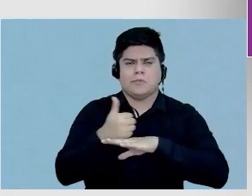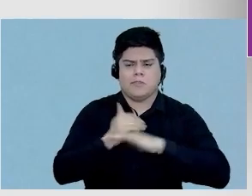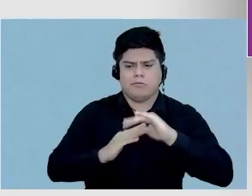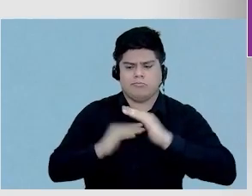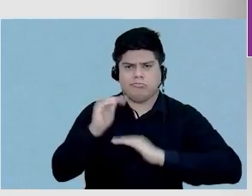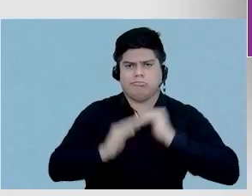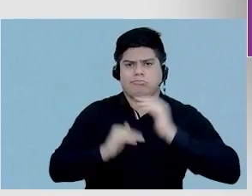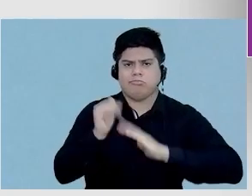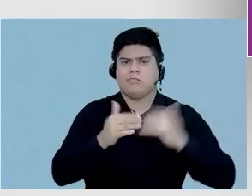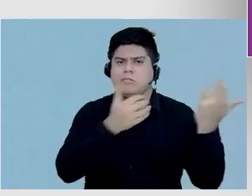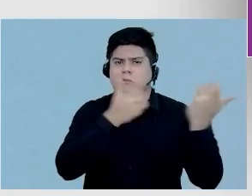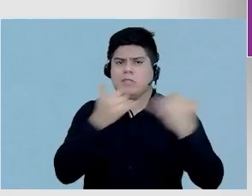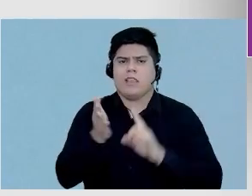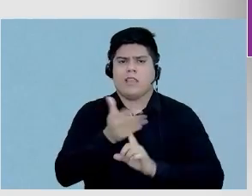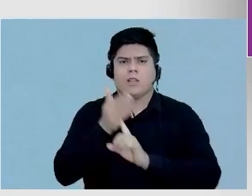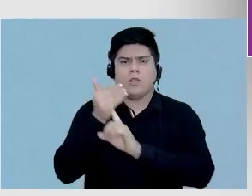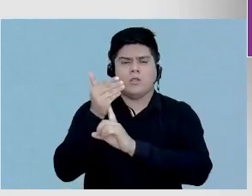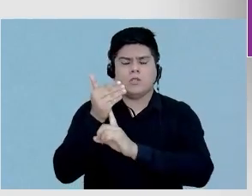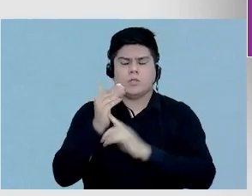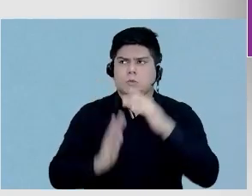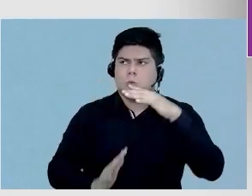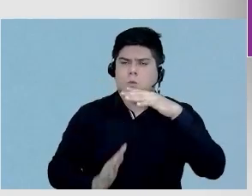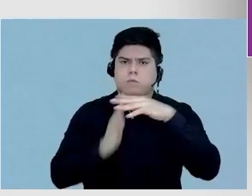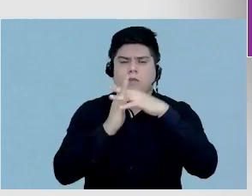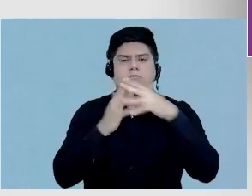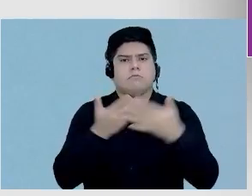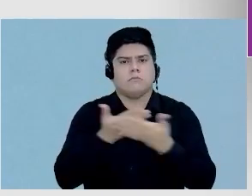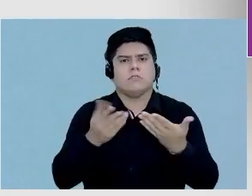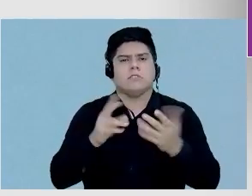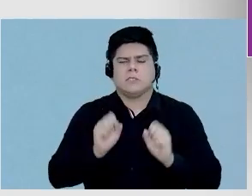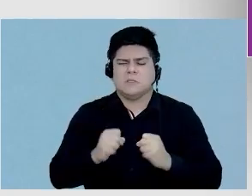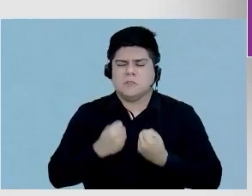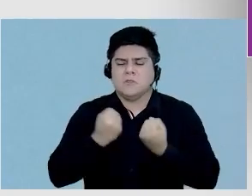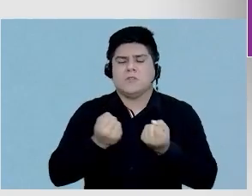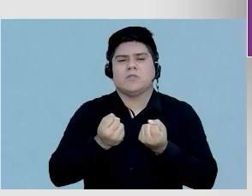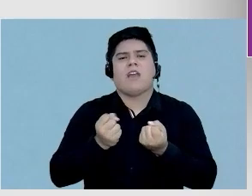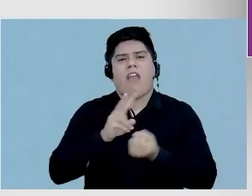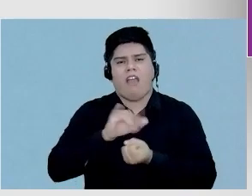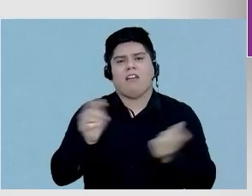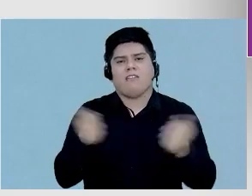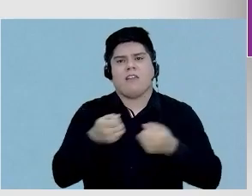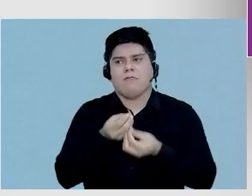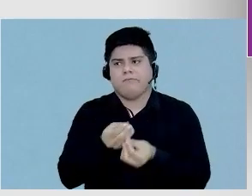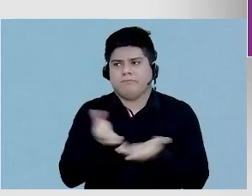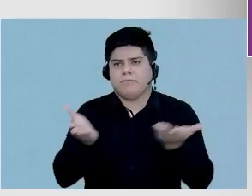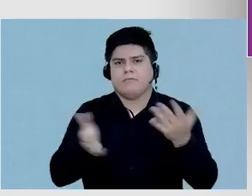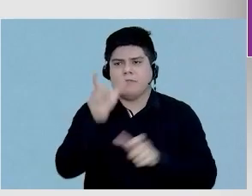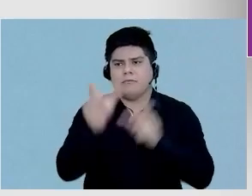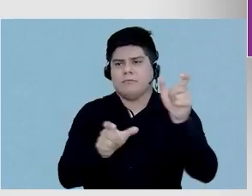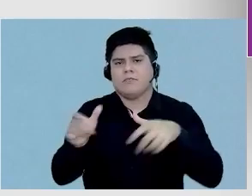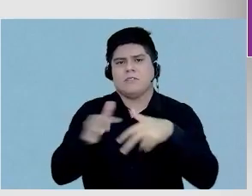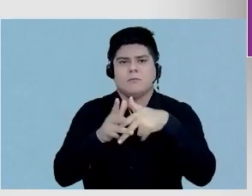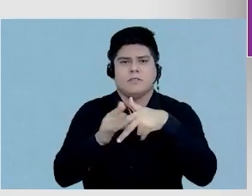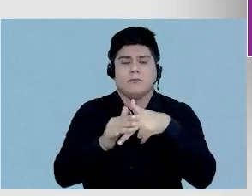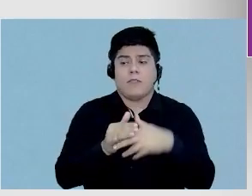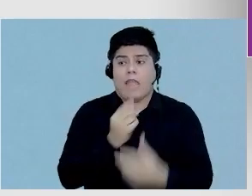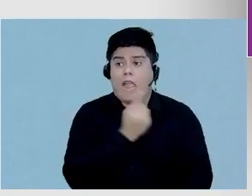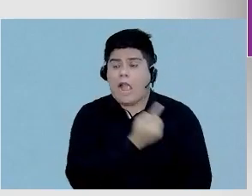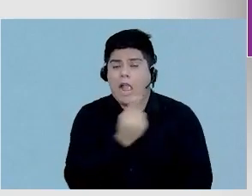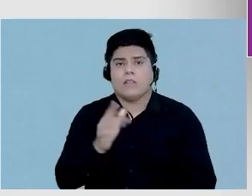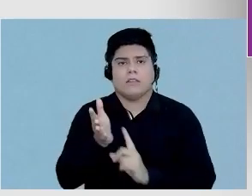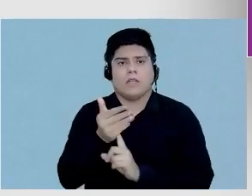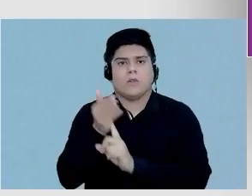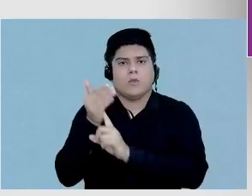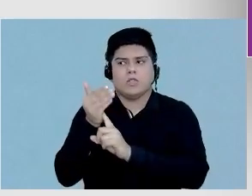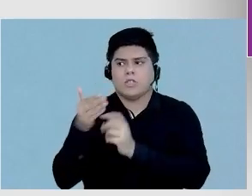ponta que a gente, depois de muito esforço, vai conseguir oferecer para os nossos pacientes. Então, cada tecnologia dessa que a gente consegue trazer e